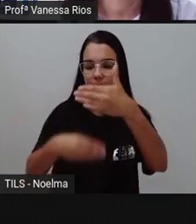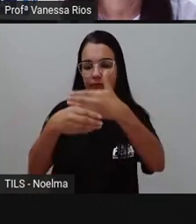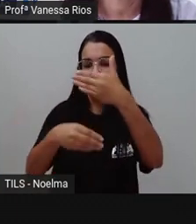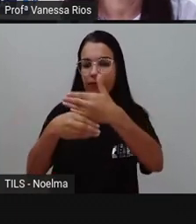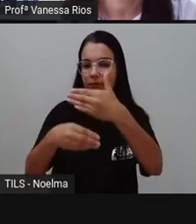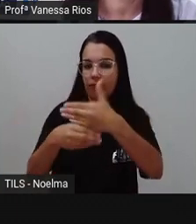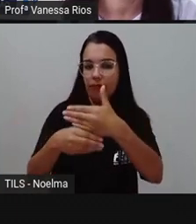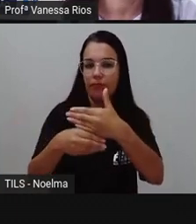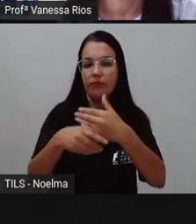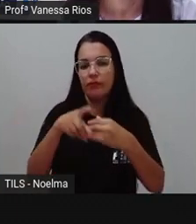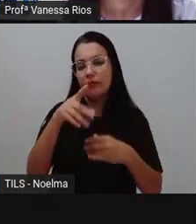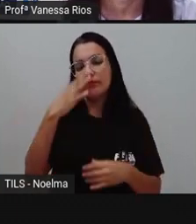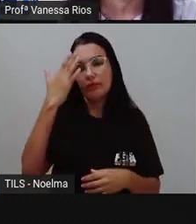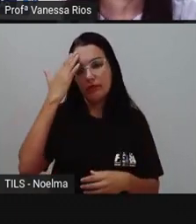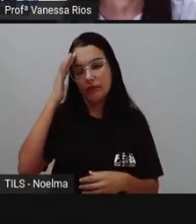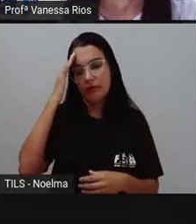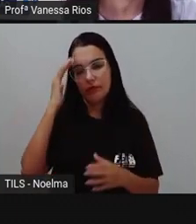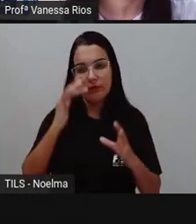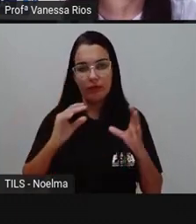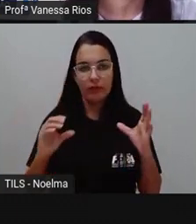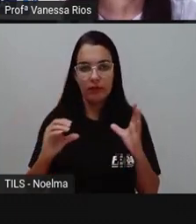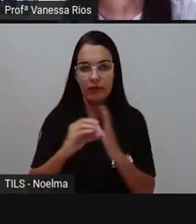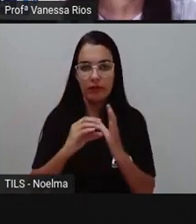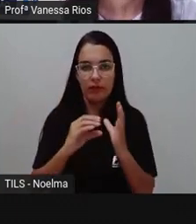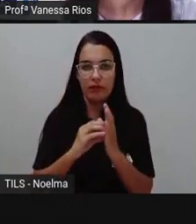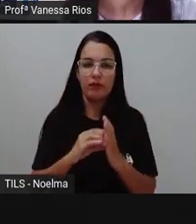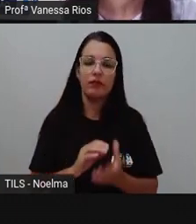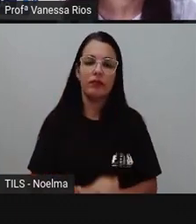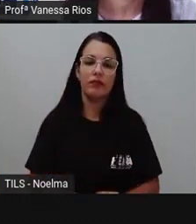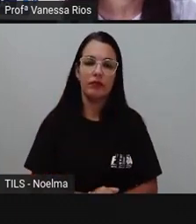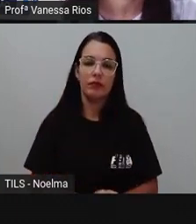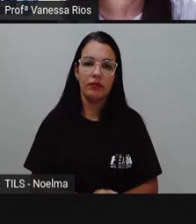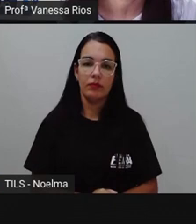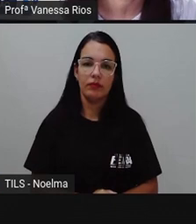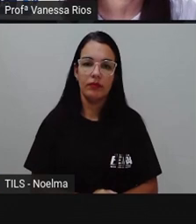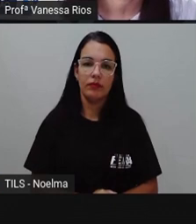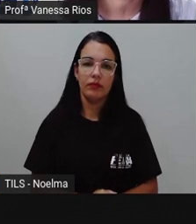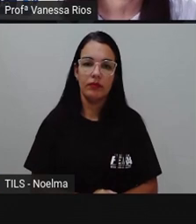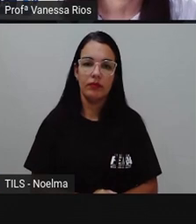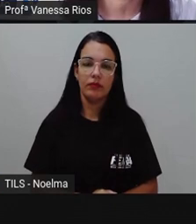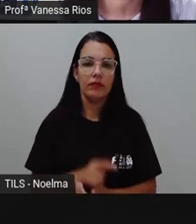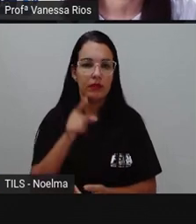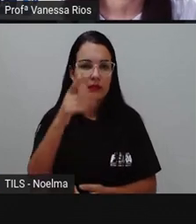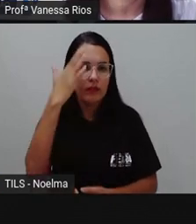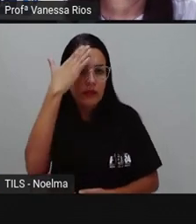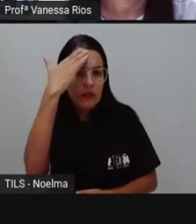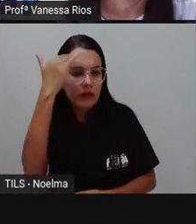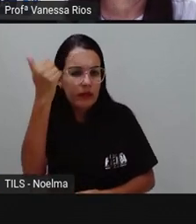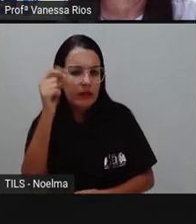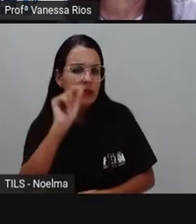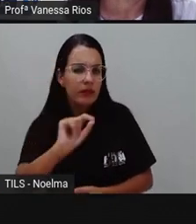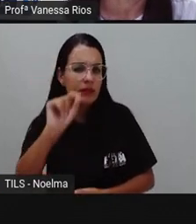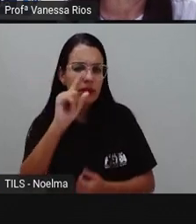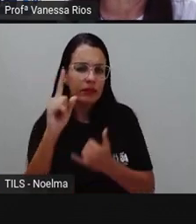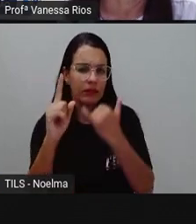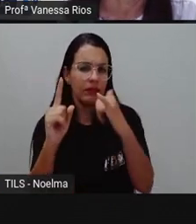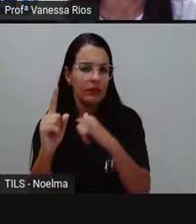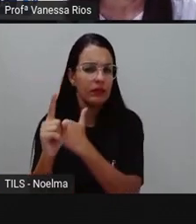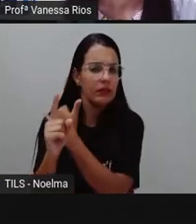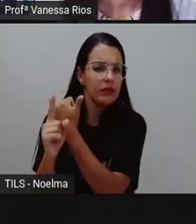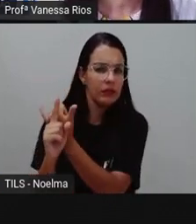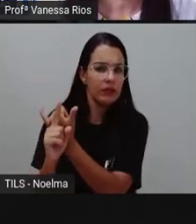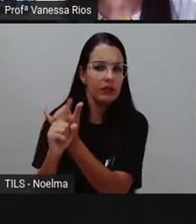definição, o conceito de bullying. E é por isso que a PRO pergunta, você sabe aí o que é bullying?